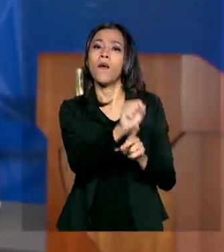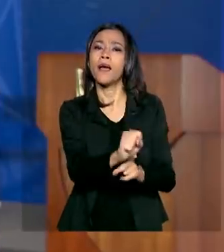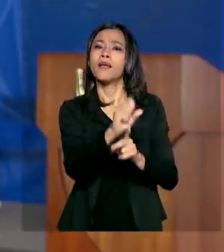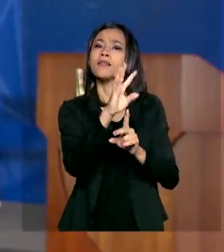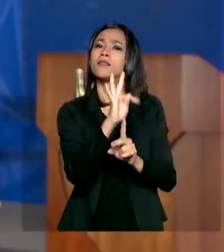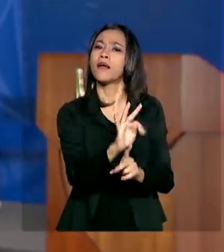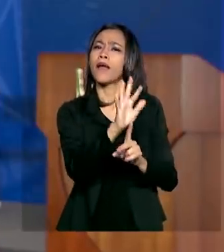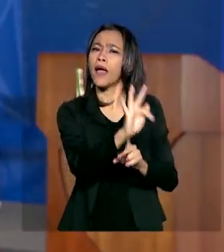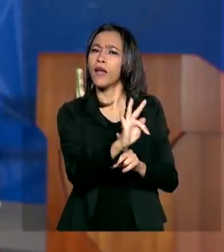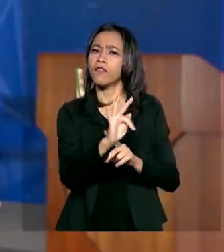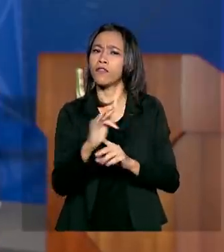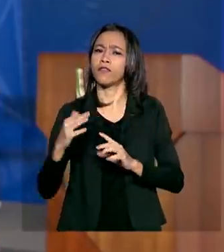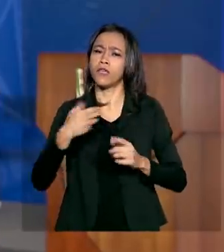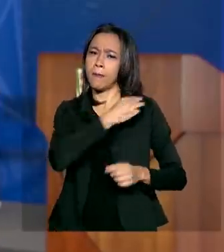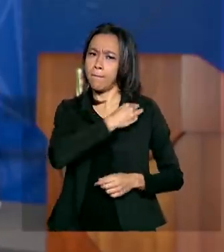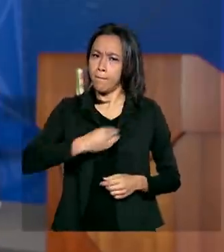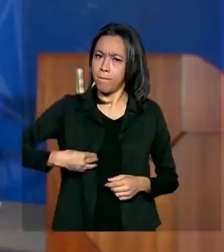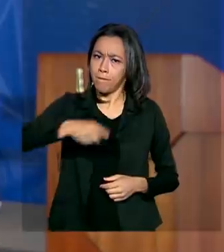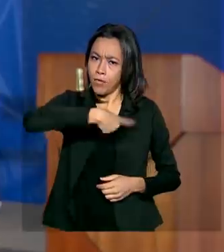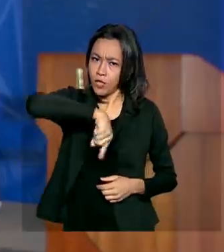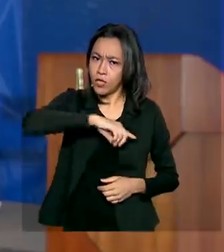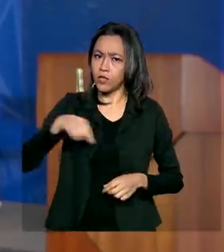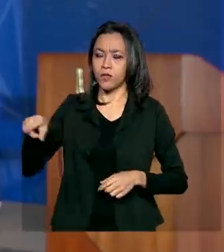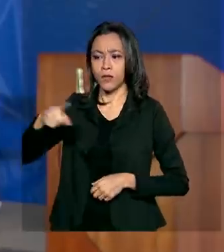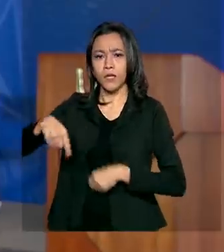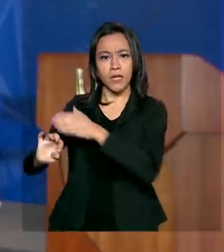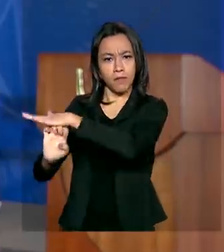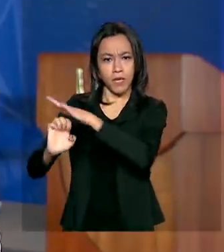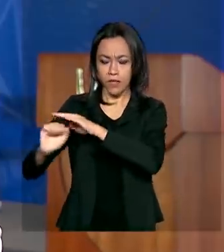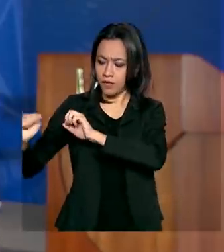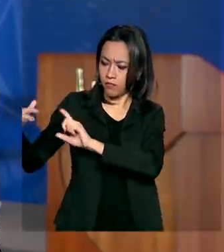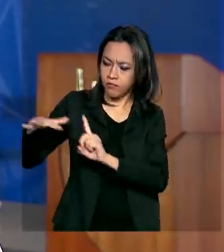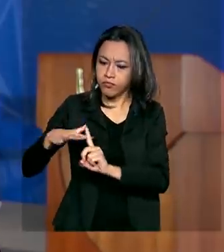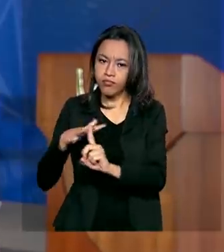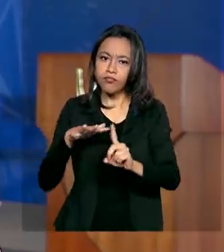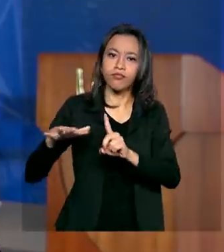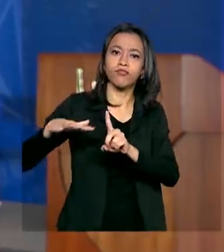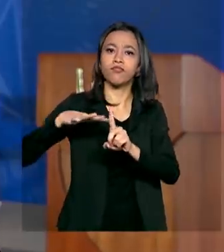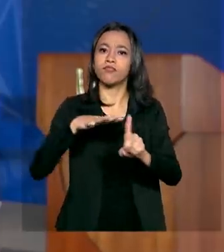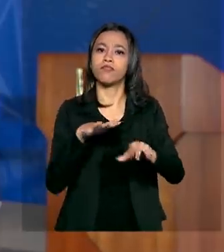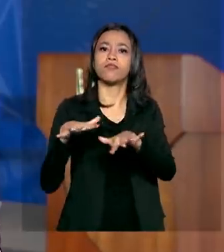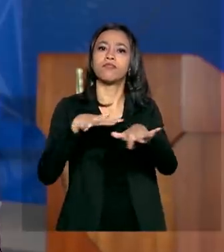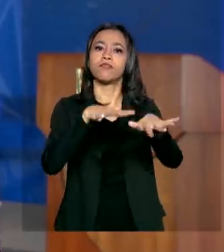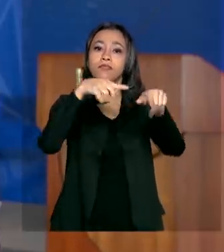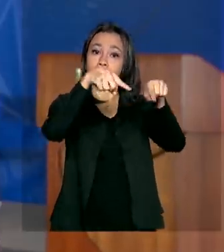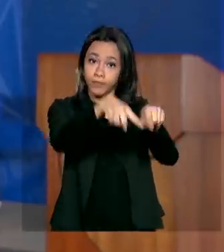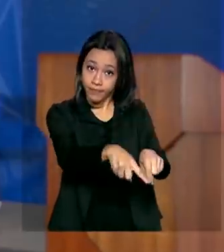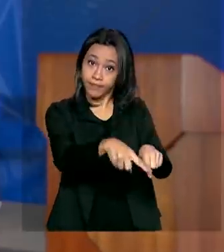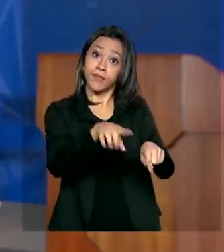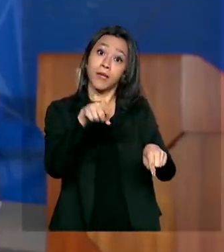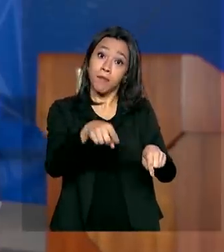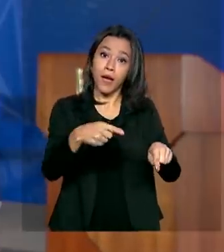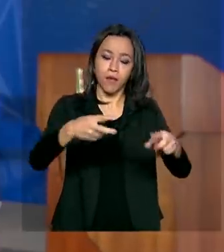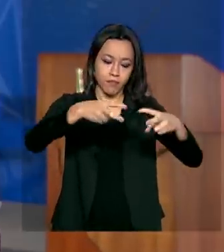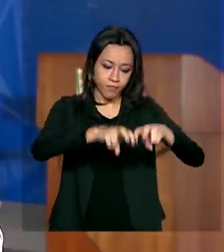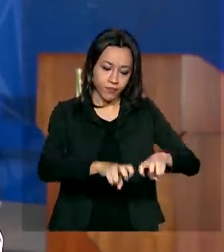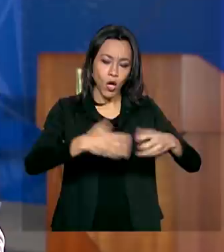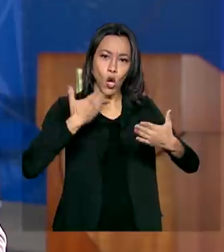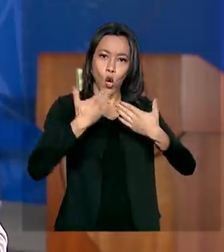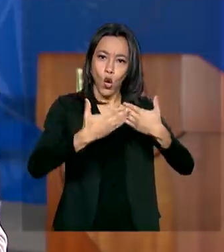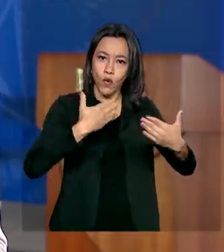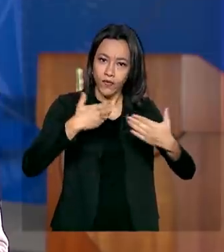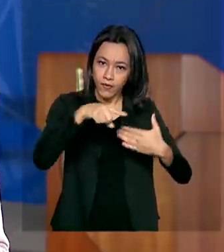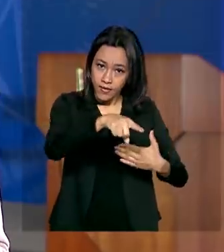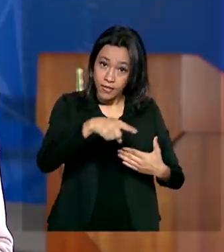acompanhado de ministros e empresários para dividir com o presidente da corte, ministro Dias Toffoli,